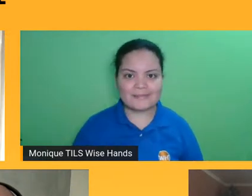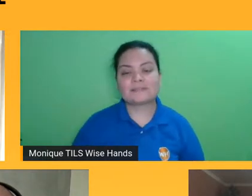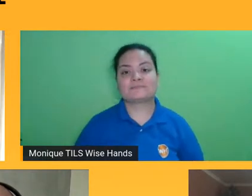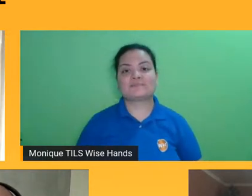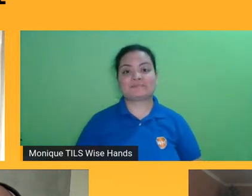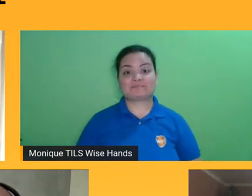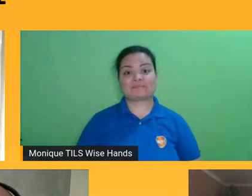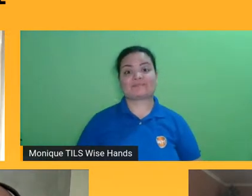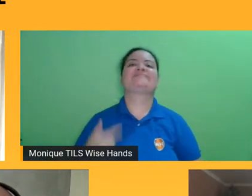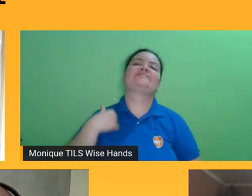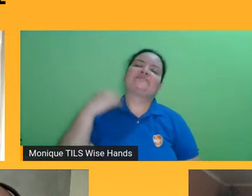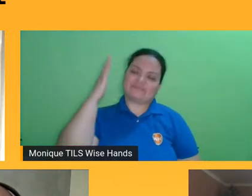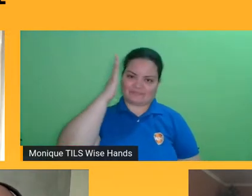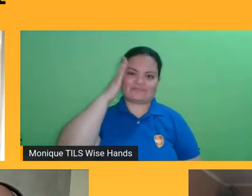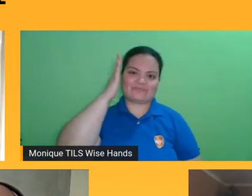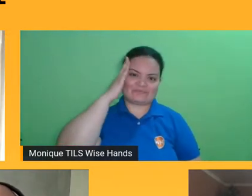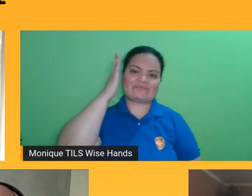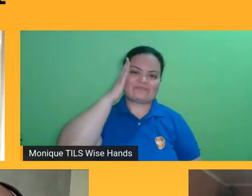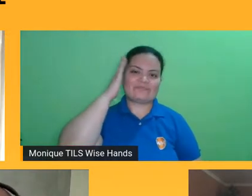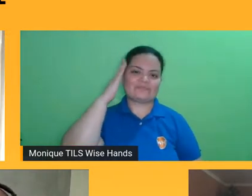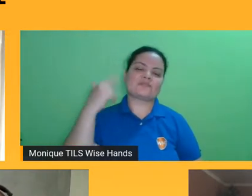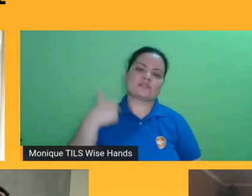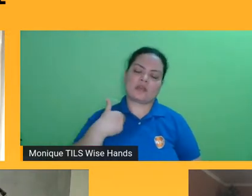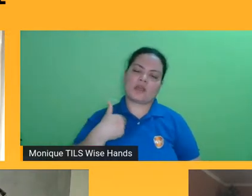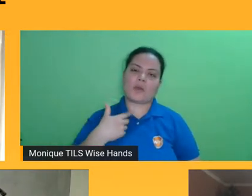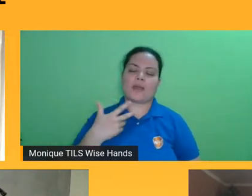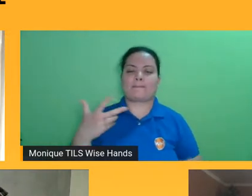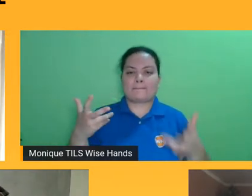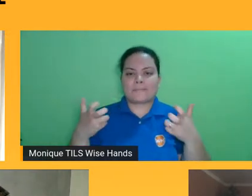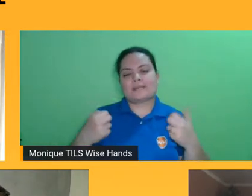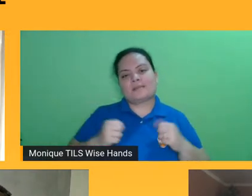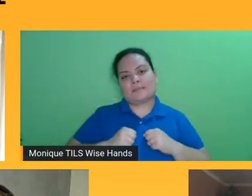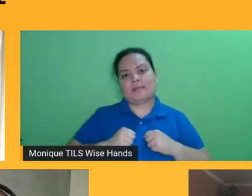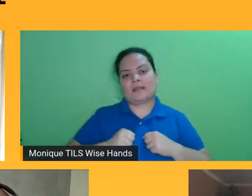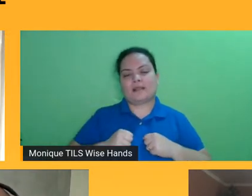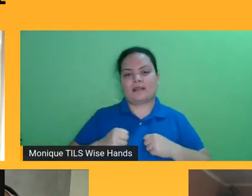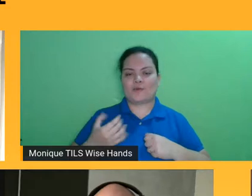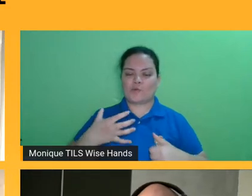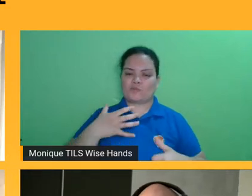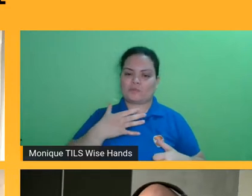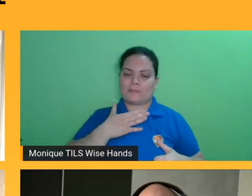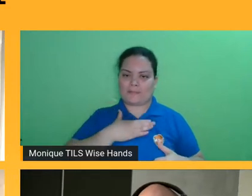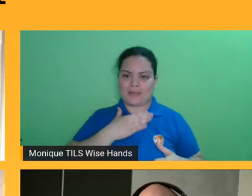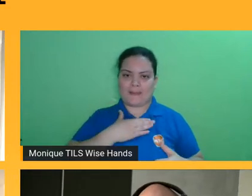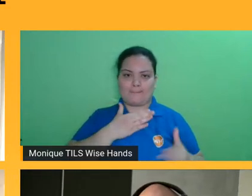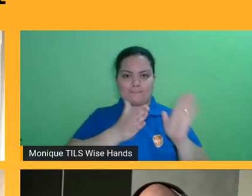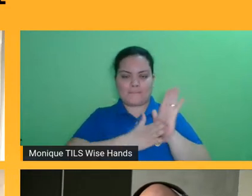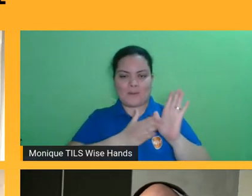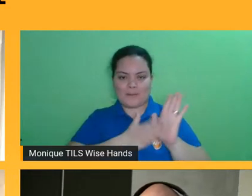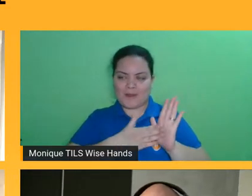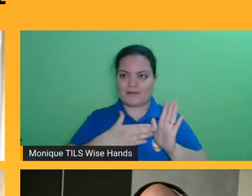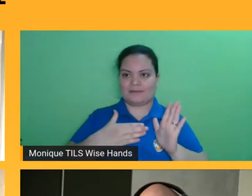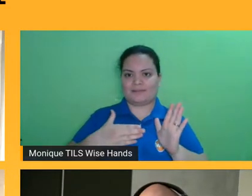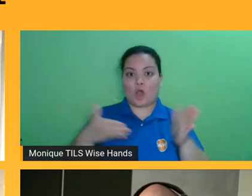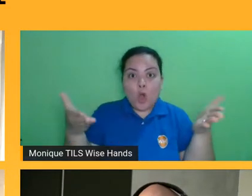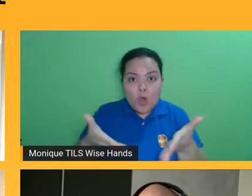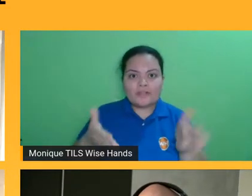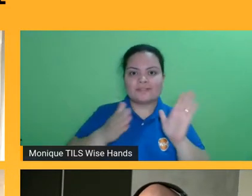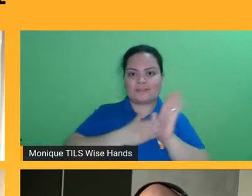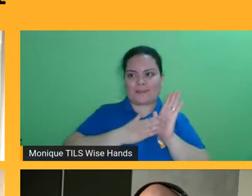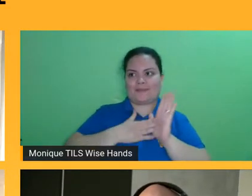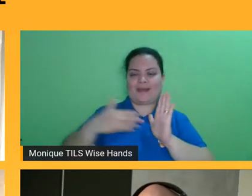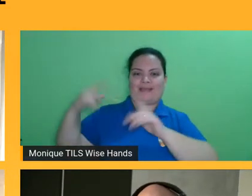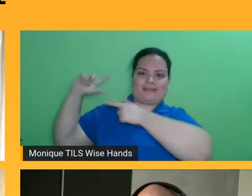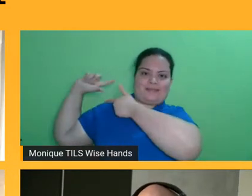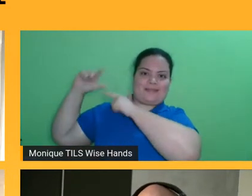do que a gente tem feito no momento, e um olhar um pouco mais tradicional, eu acho que hoje em dia o livro compete com muitos outros